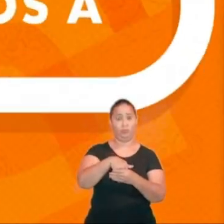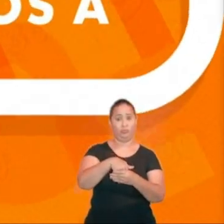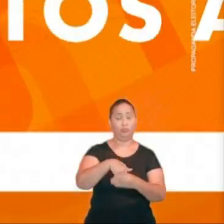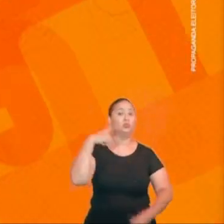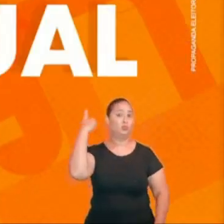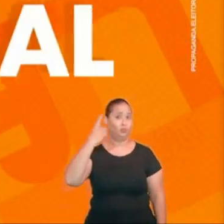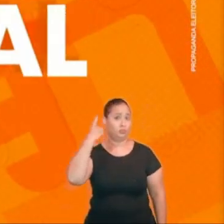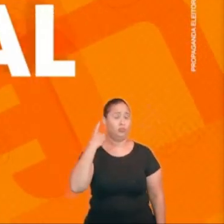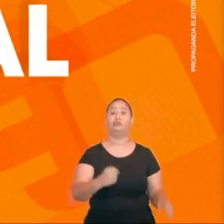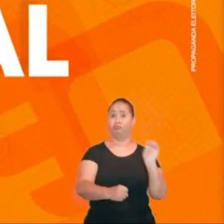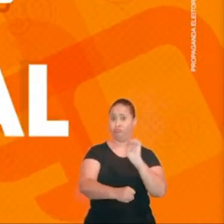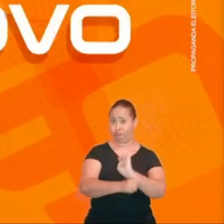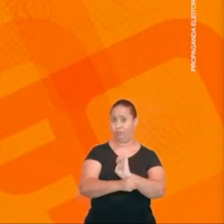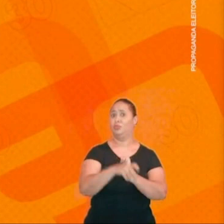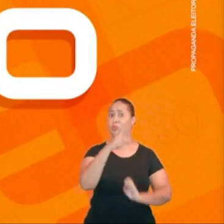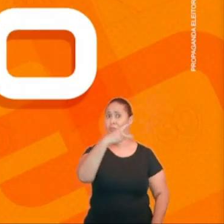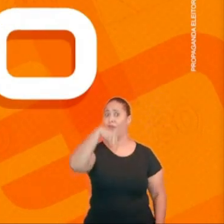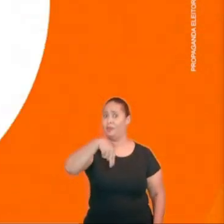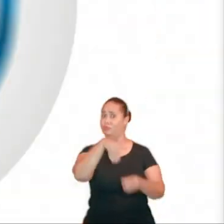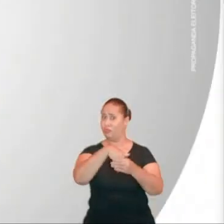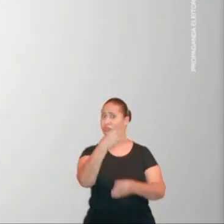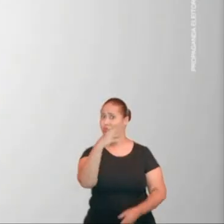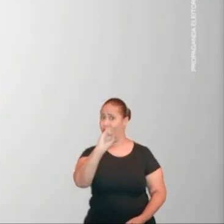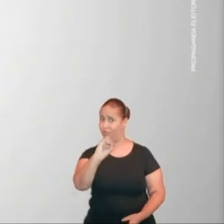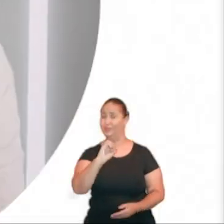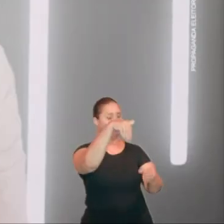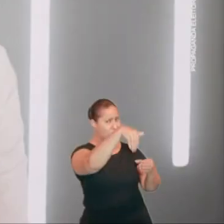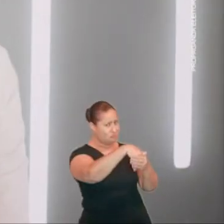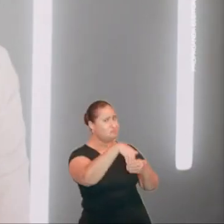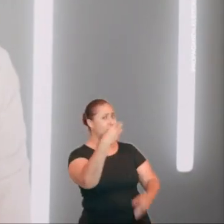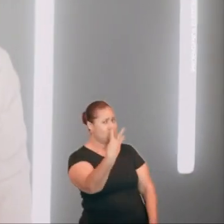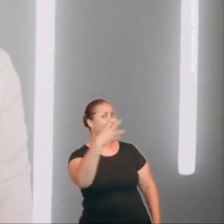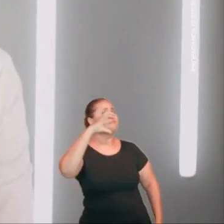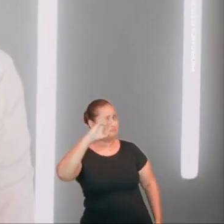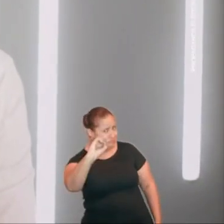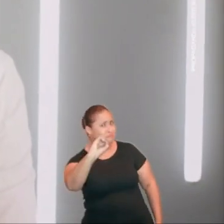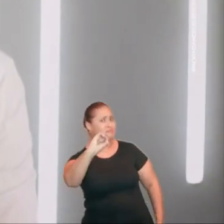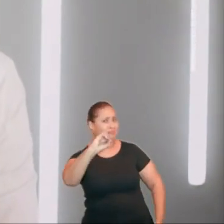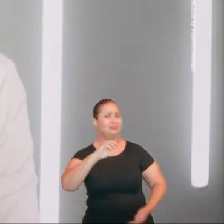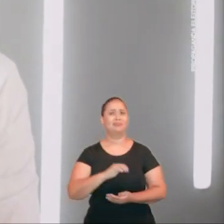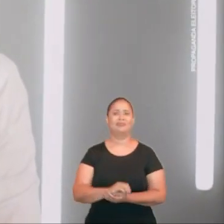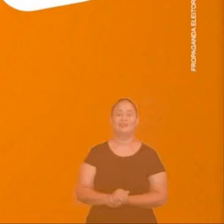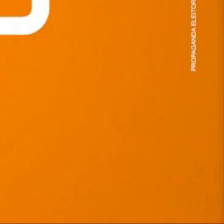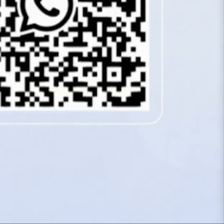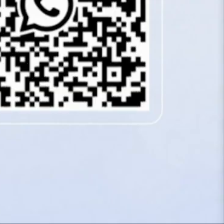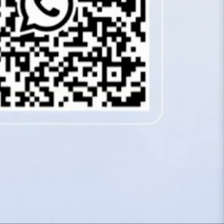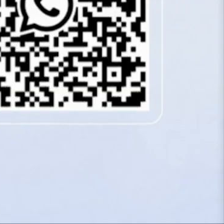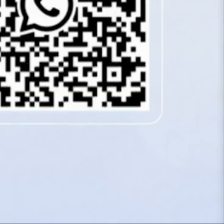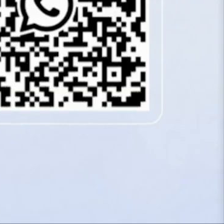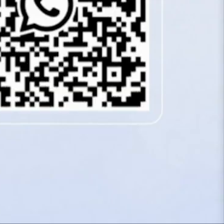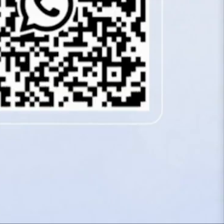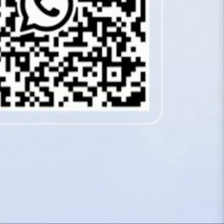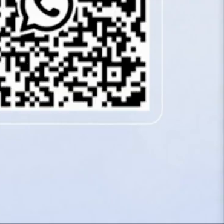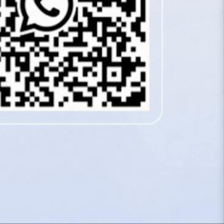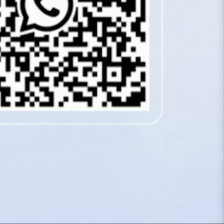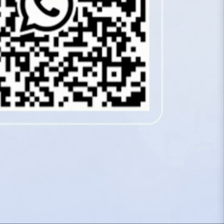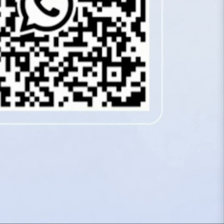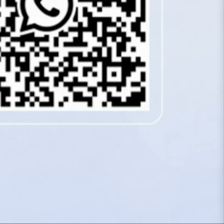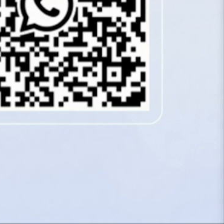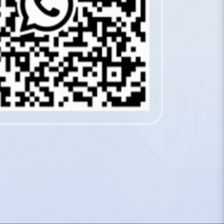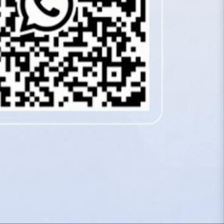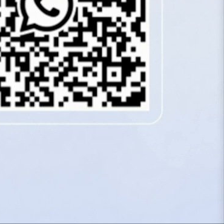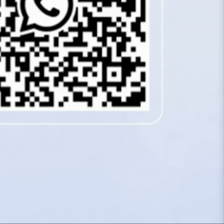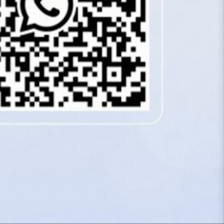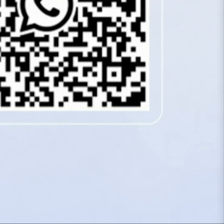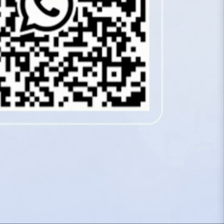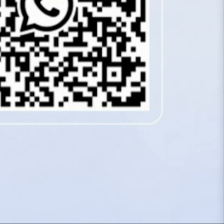Vote nos candidatos a deputado estadual do Partido Novo. Vote 30. Vote Novo. Vote 30. Tira dúvidas